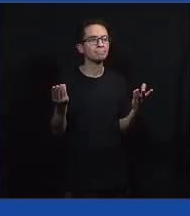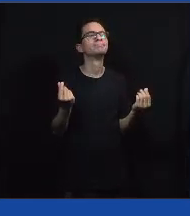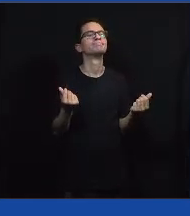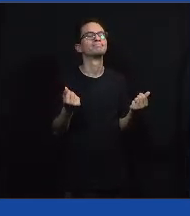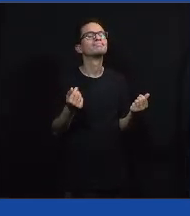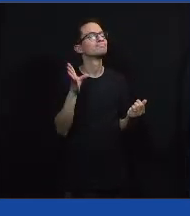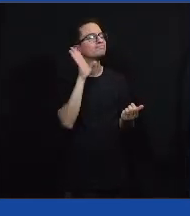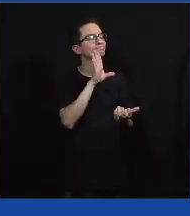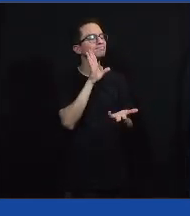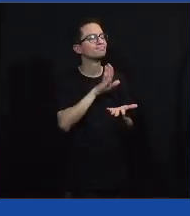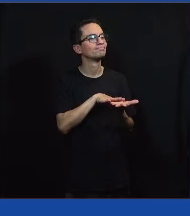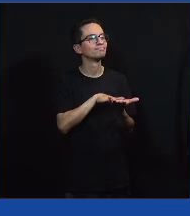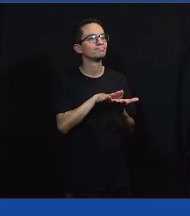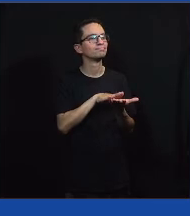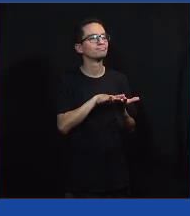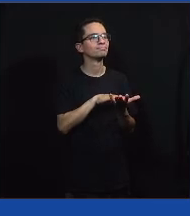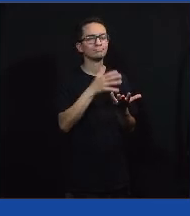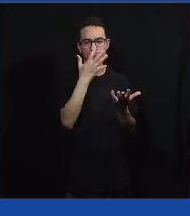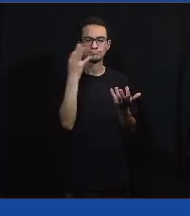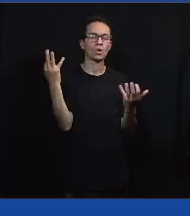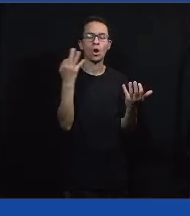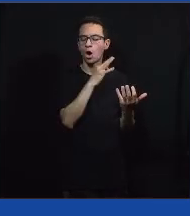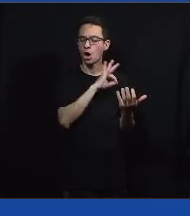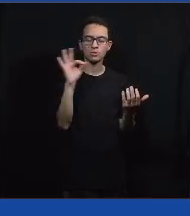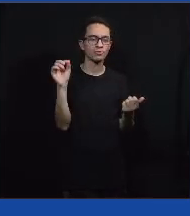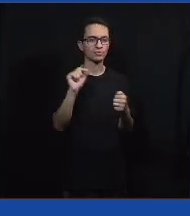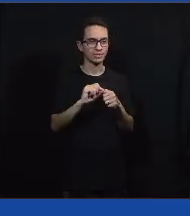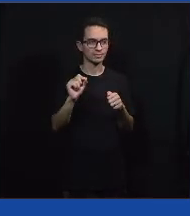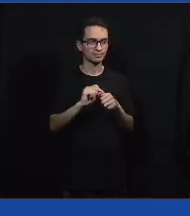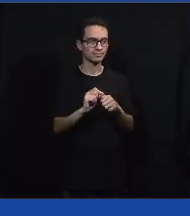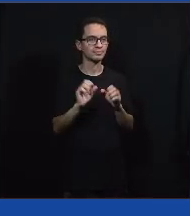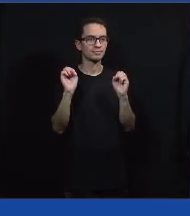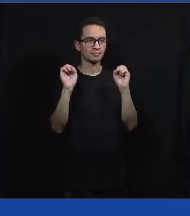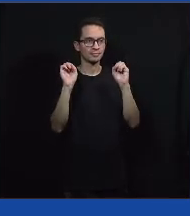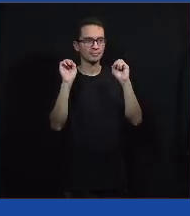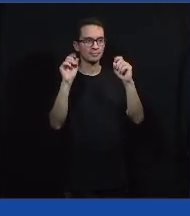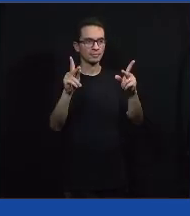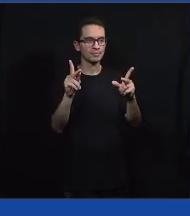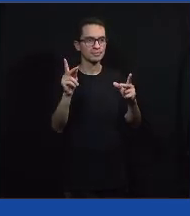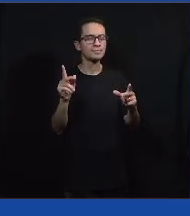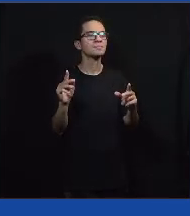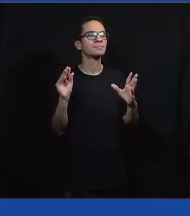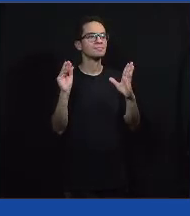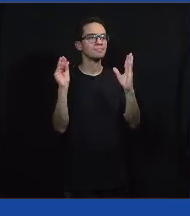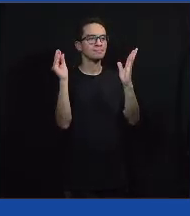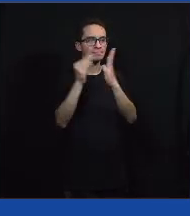legal. Então, acho que é uma ação a ser feita. Eu inseriria também,